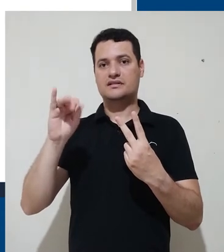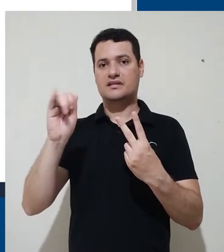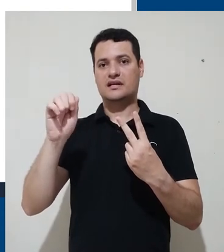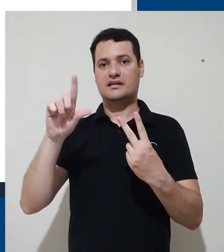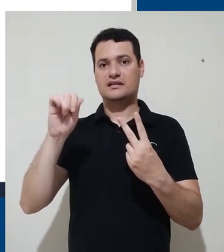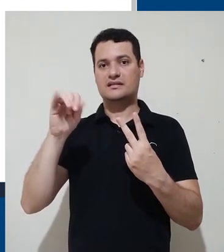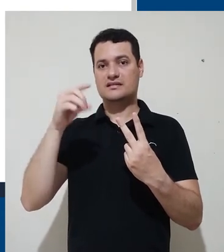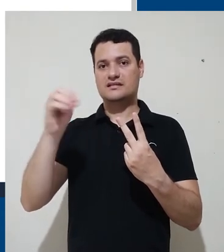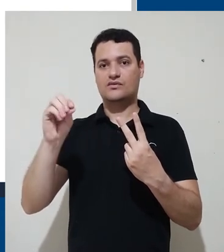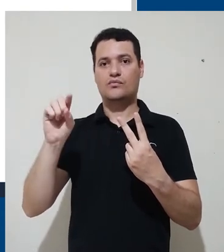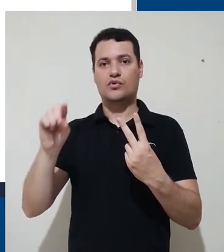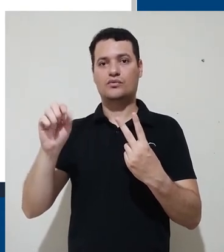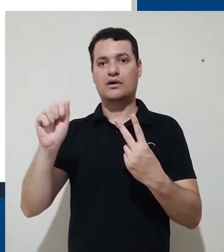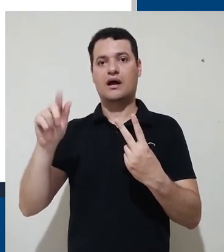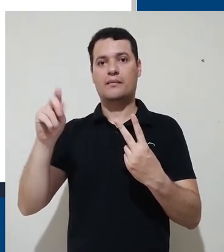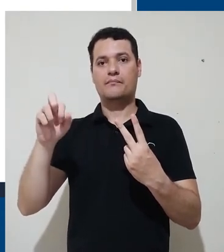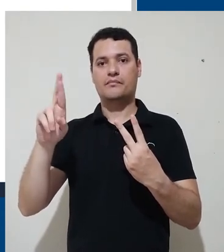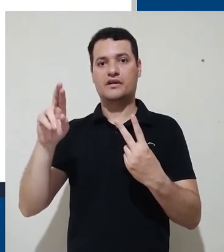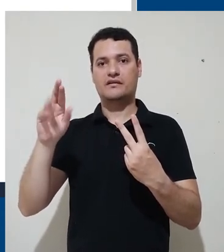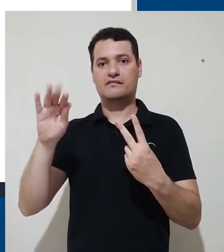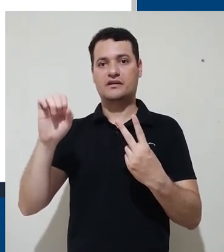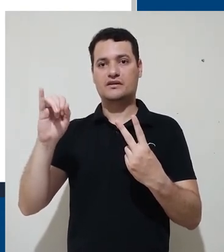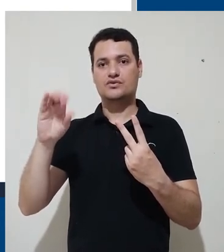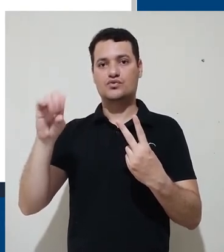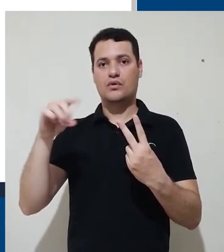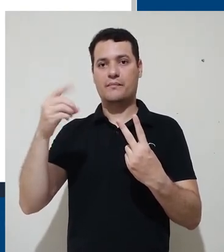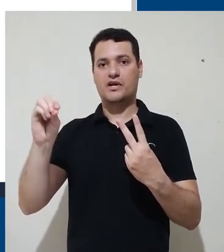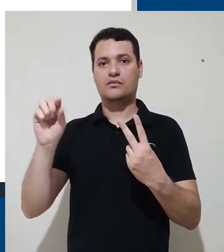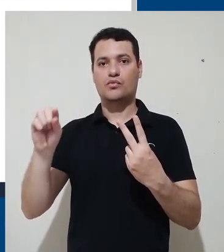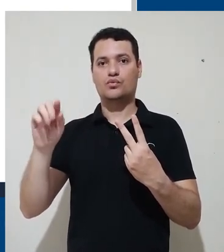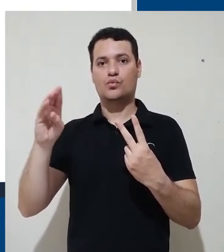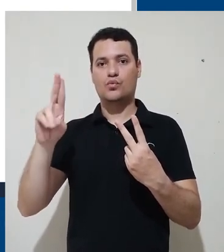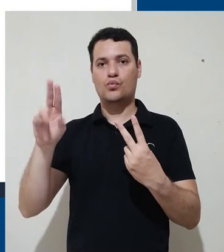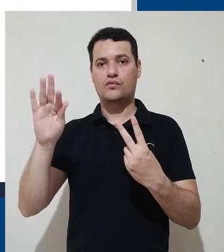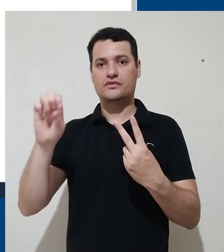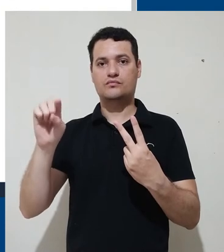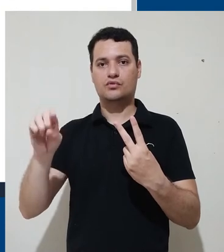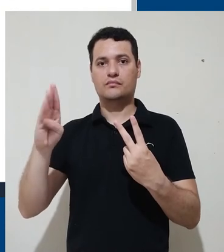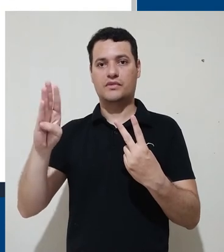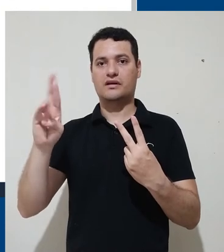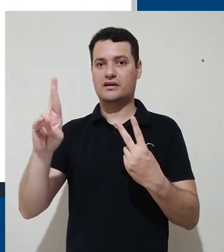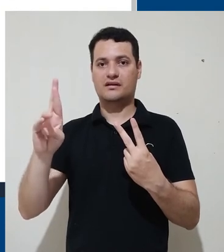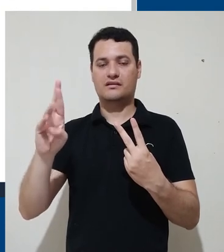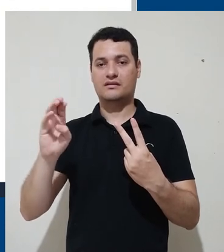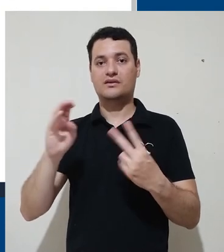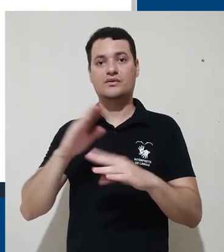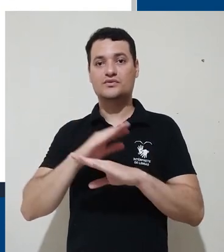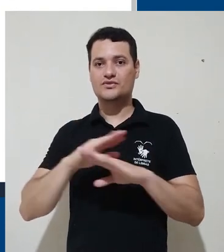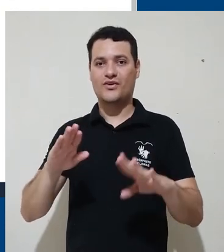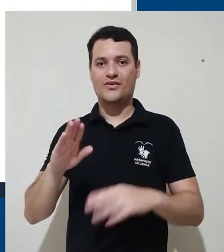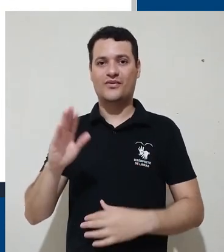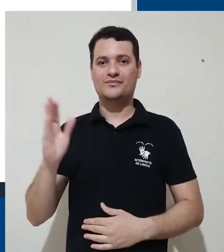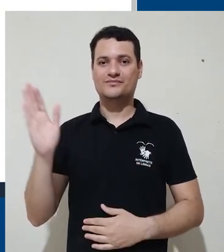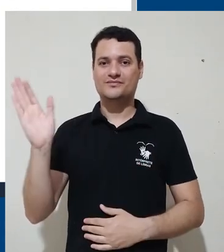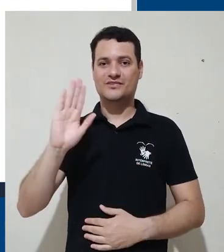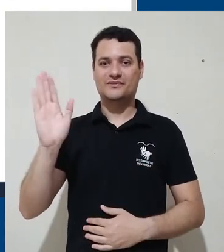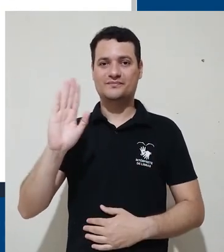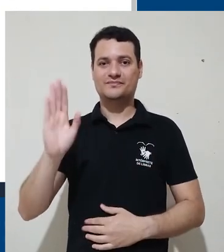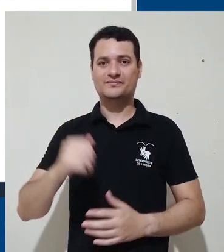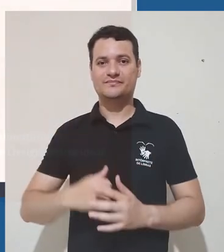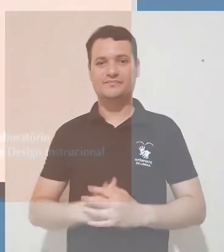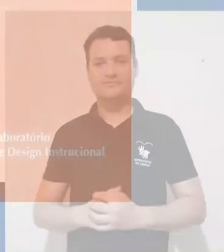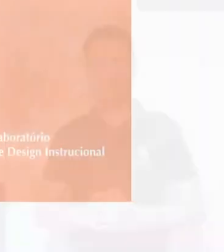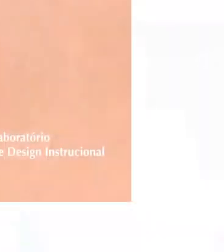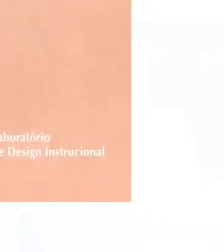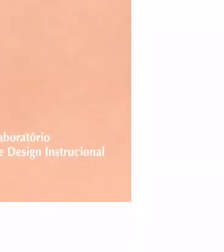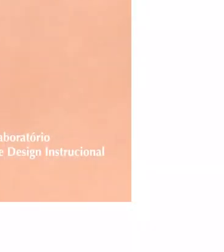especializarcao.aperfeiçoamento.ufis.br para os cursos de especialização. Por hoje é só. Até a próxima aula.